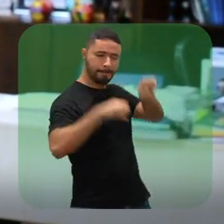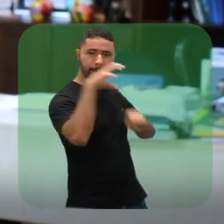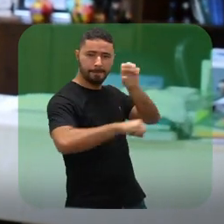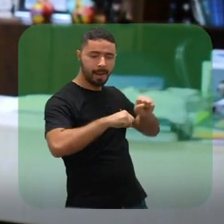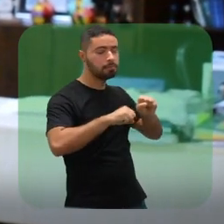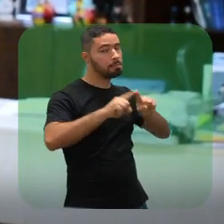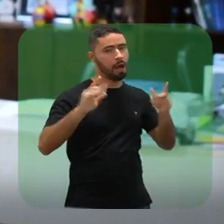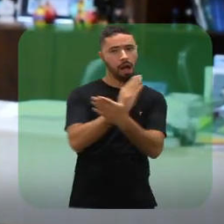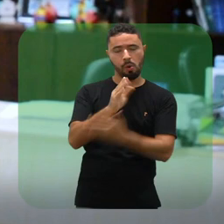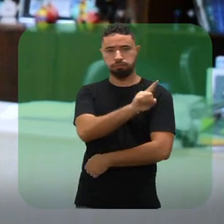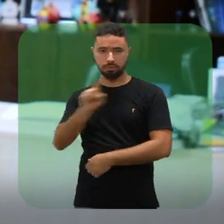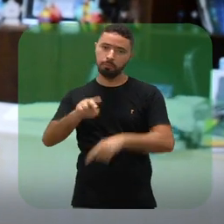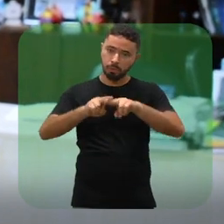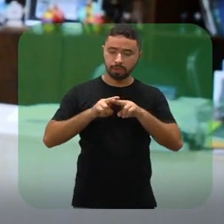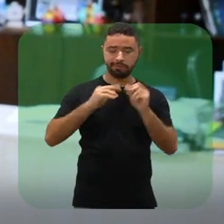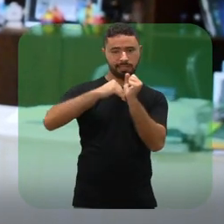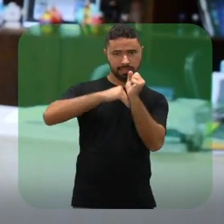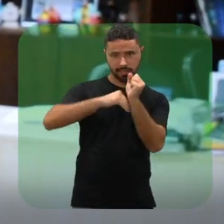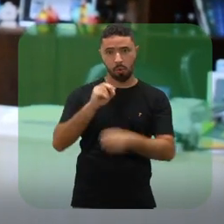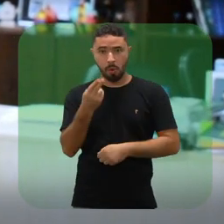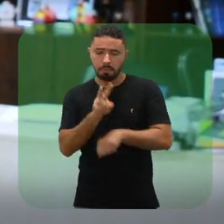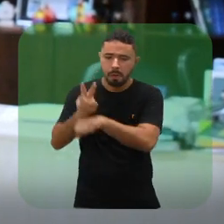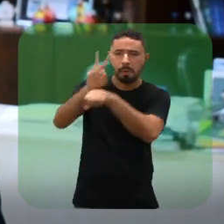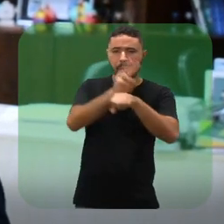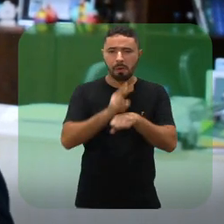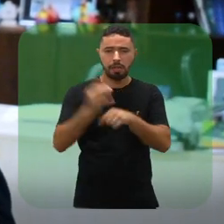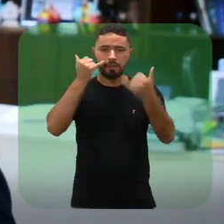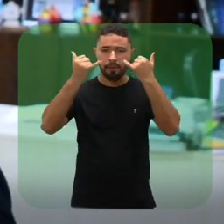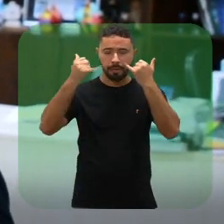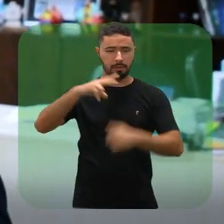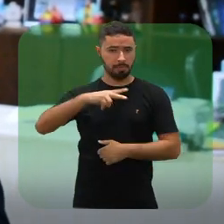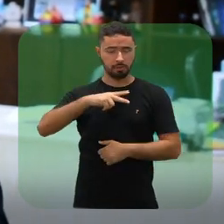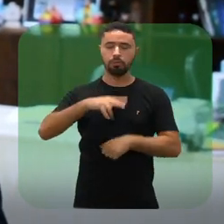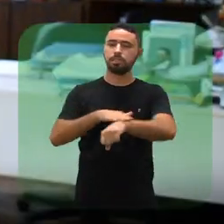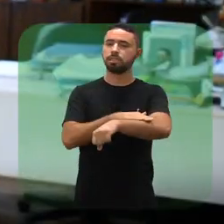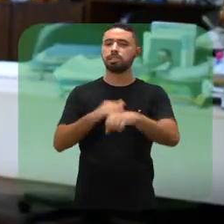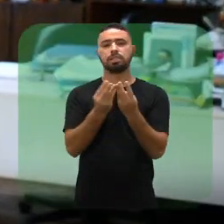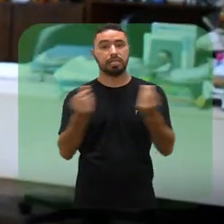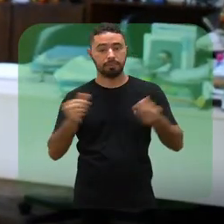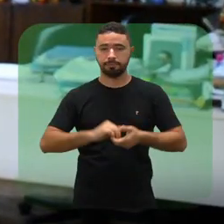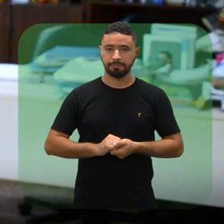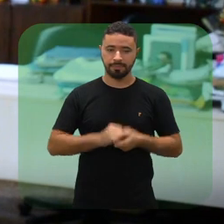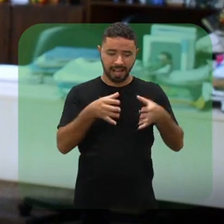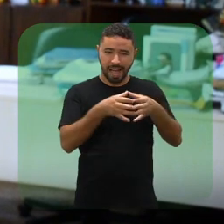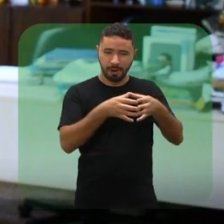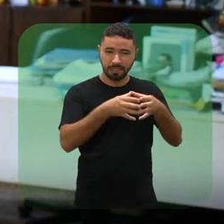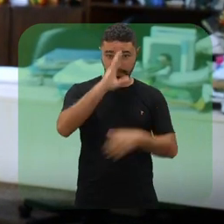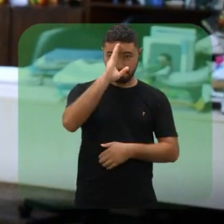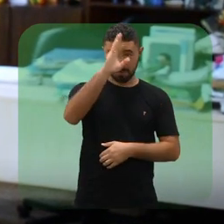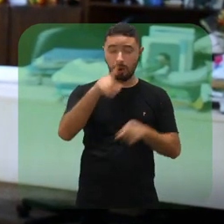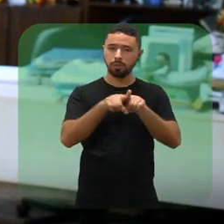exceção dos casos que possuam ressalva de sigilo ou proteção de dados pessoais e sensíveis. A comissão central